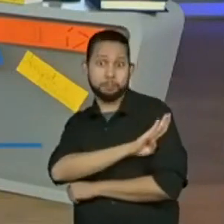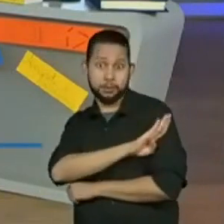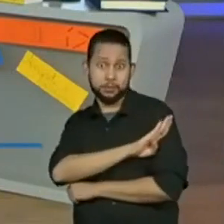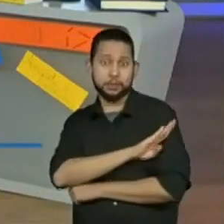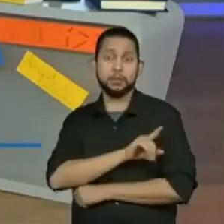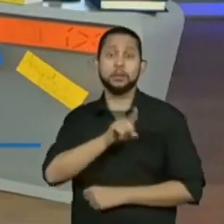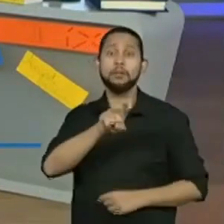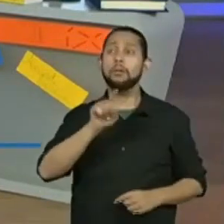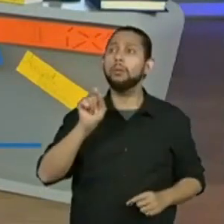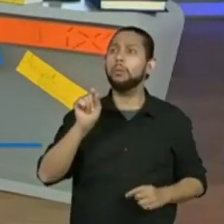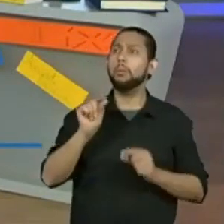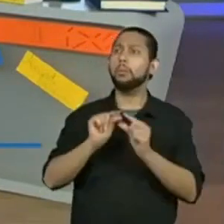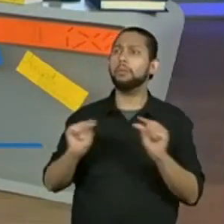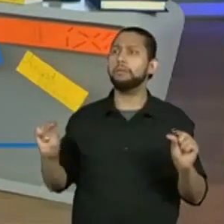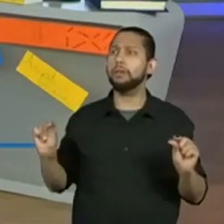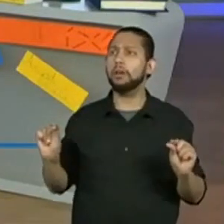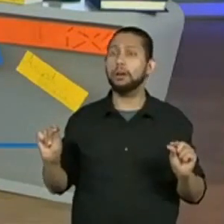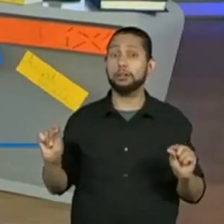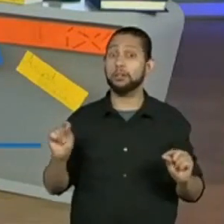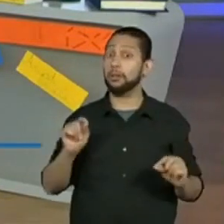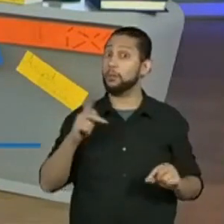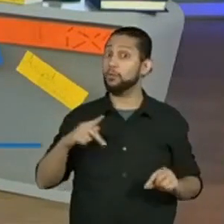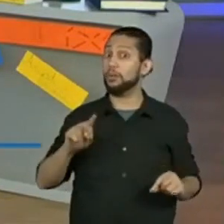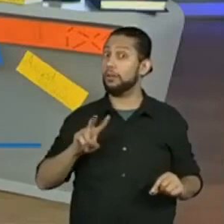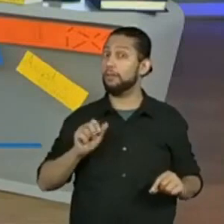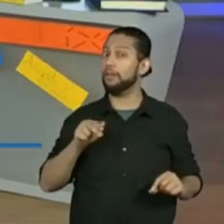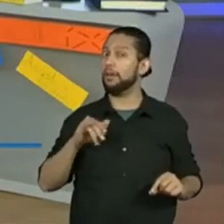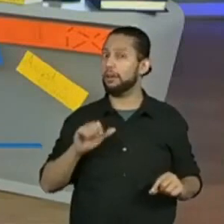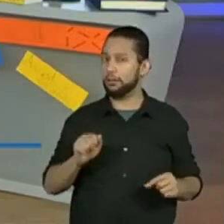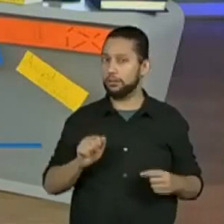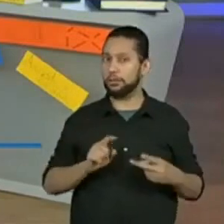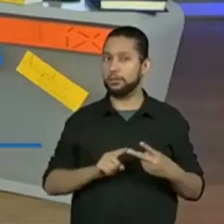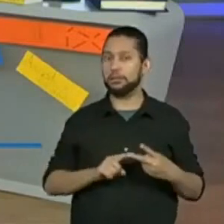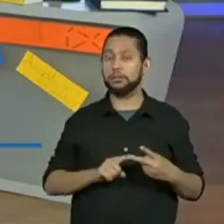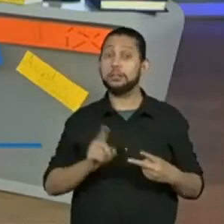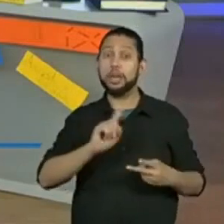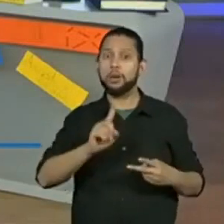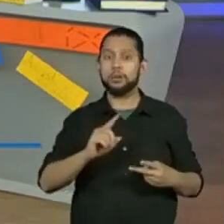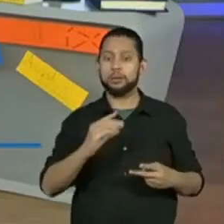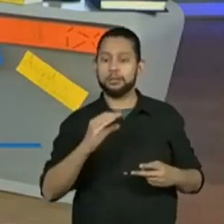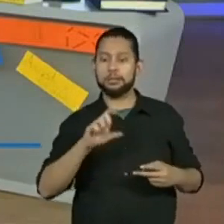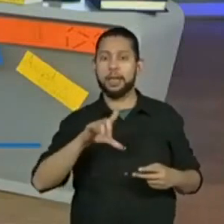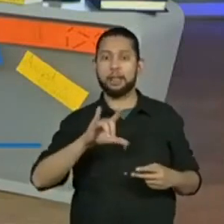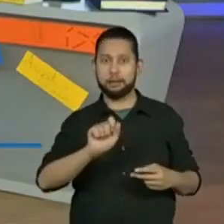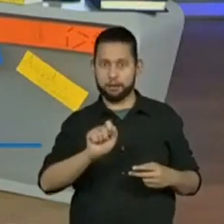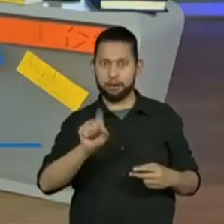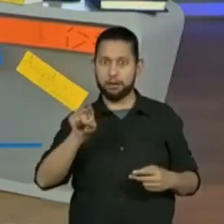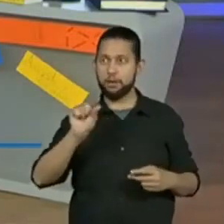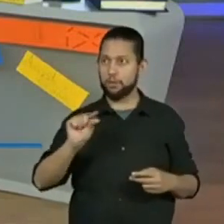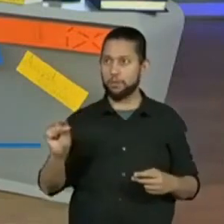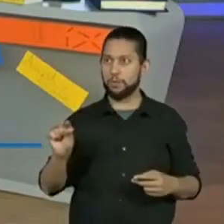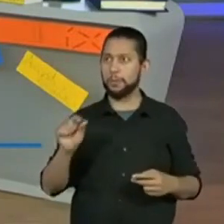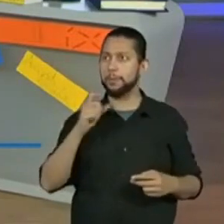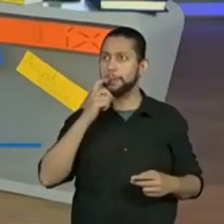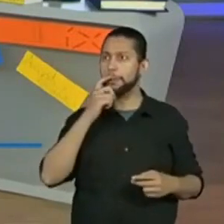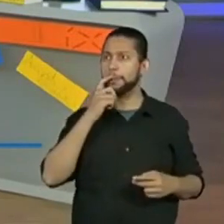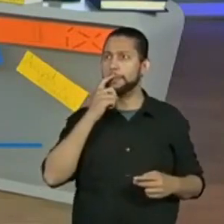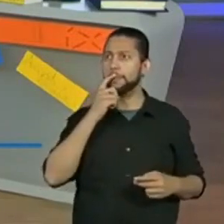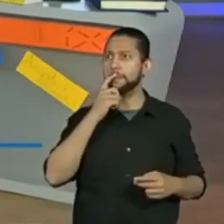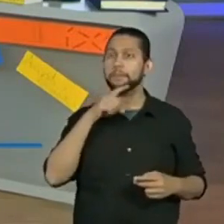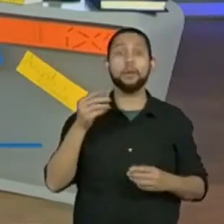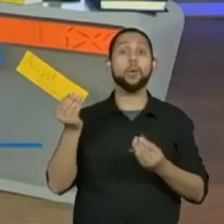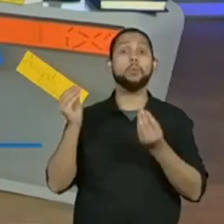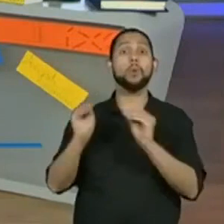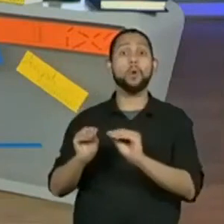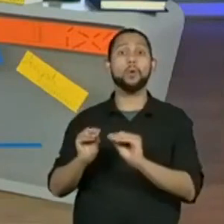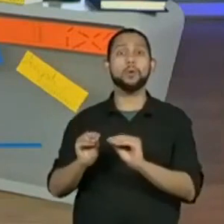eles estavam colocando aqui, professora Vânia, professora Célia... Não, professora Célia que é do quinto ano B, outra é quinto ano C. Eles estavam